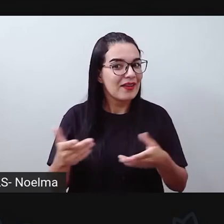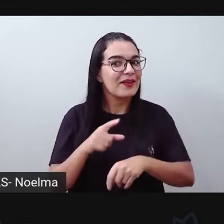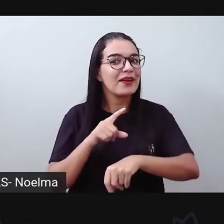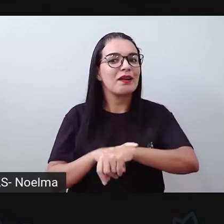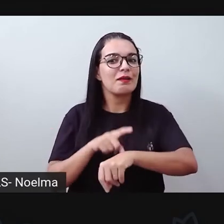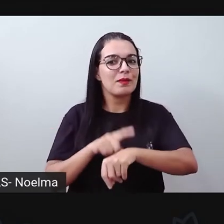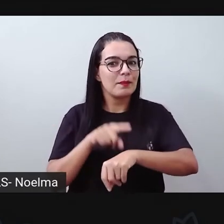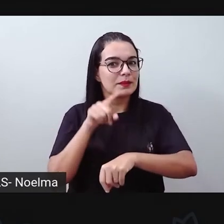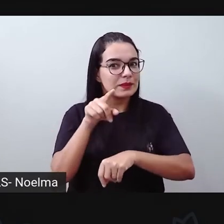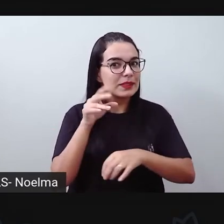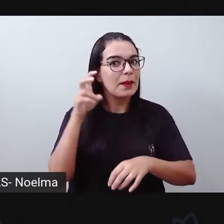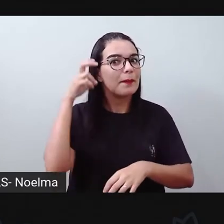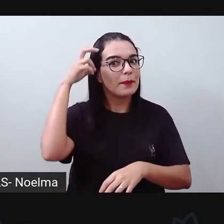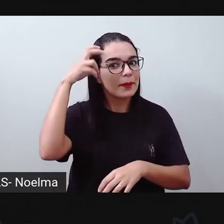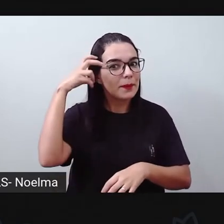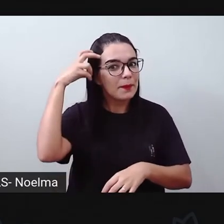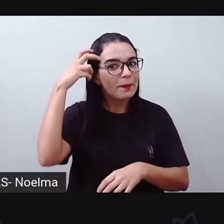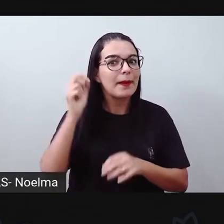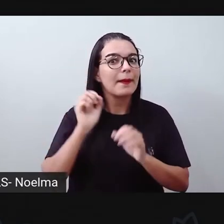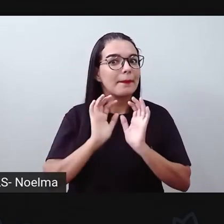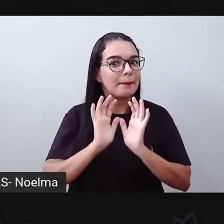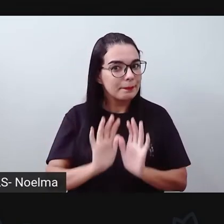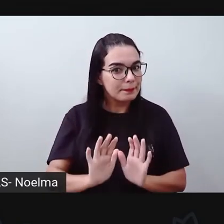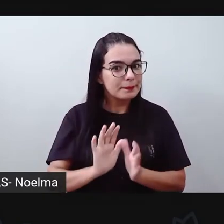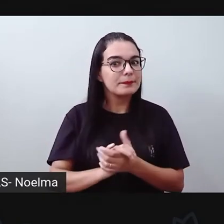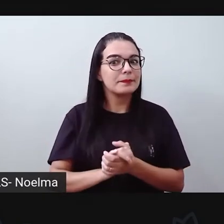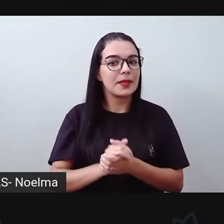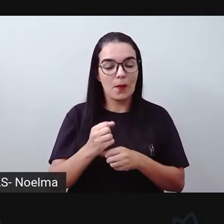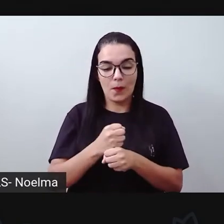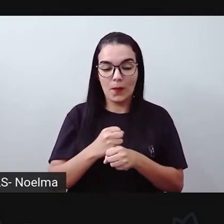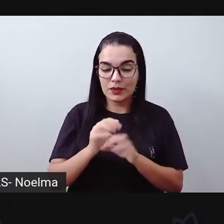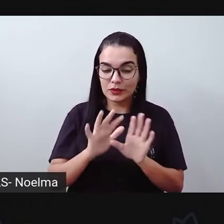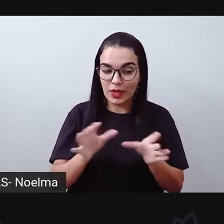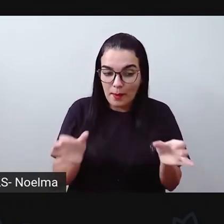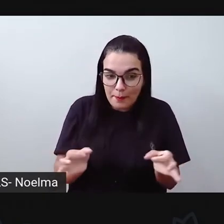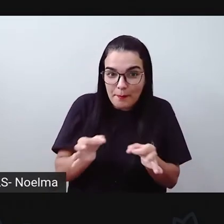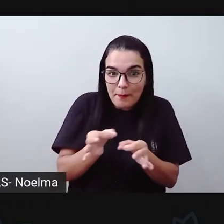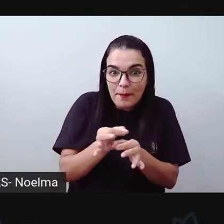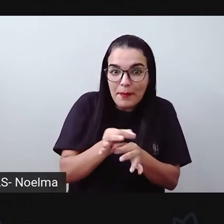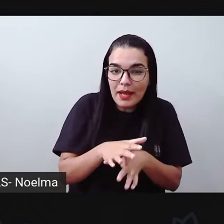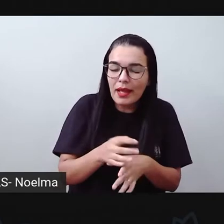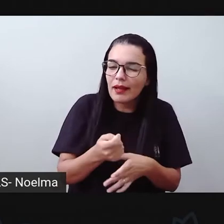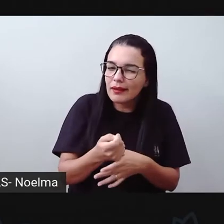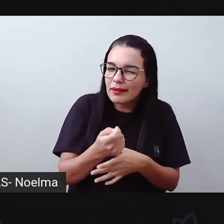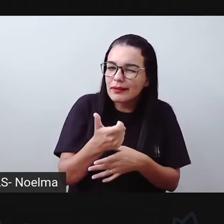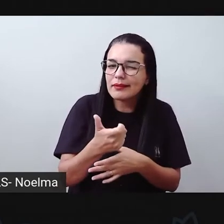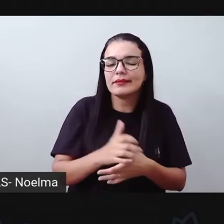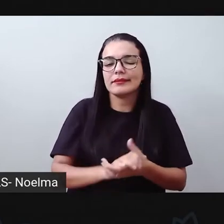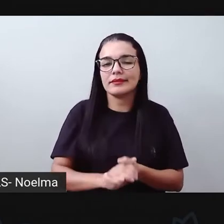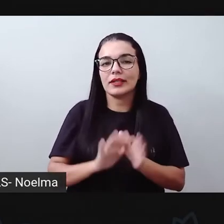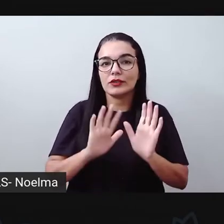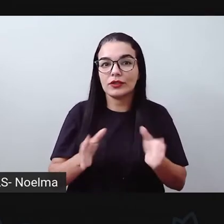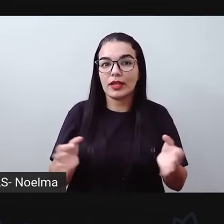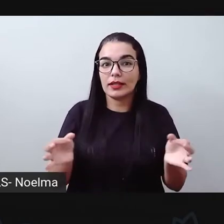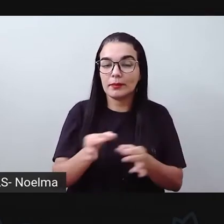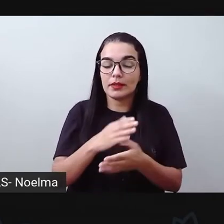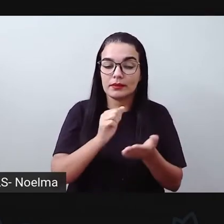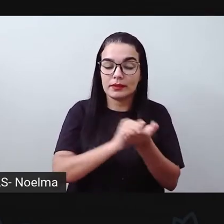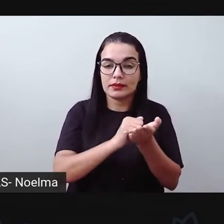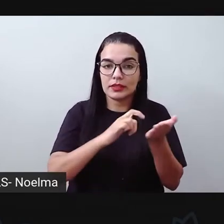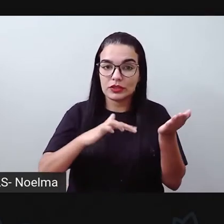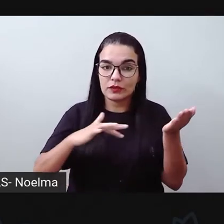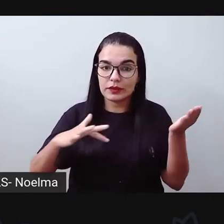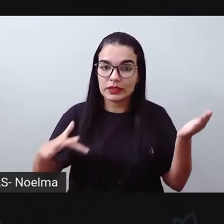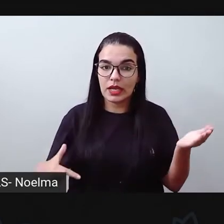se preocupar, o ano está aí acabando, não é? Você está aí finalizando as suas tarefas, a